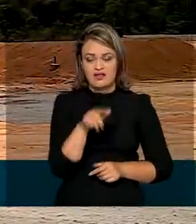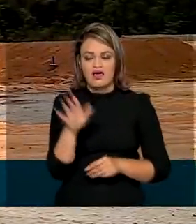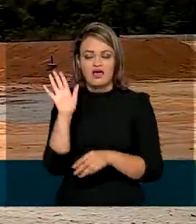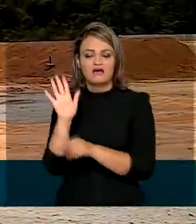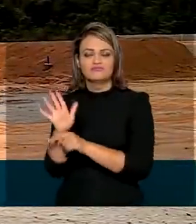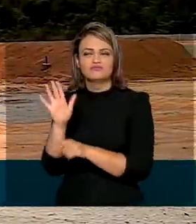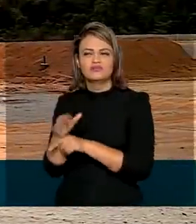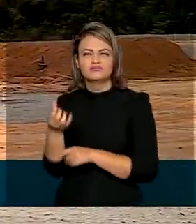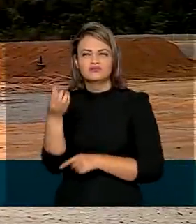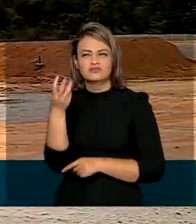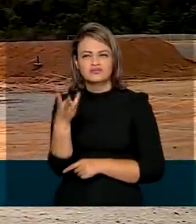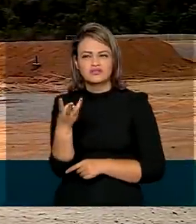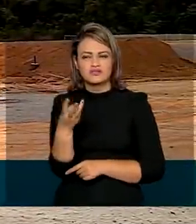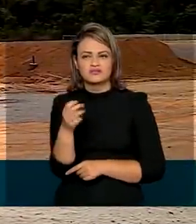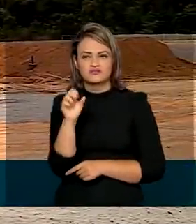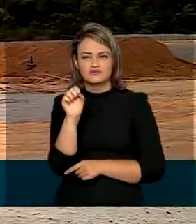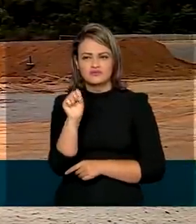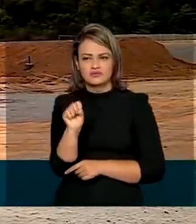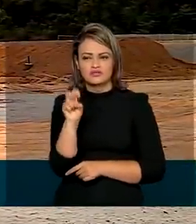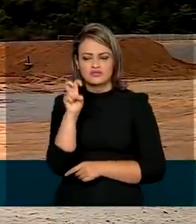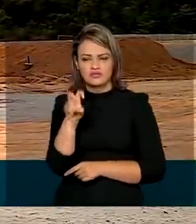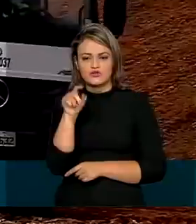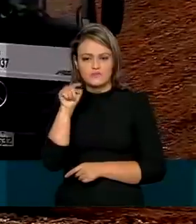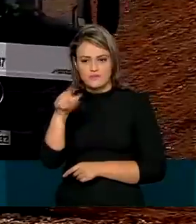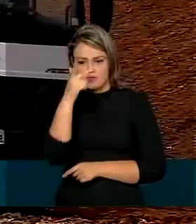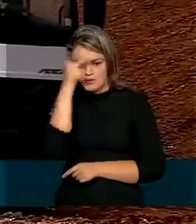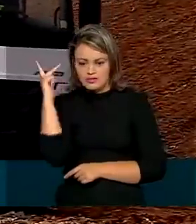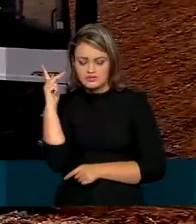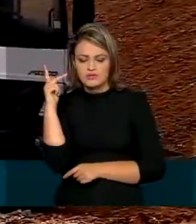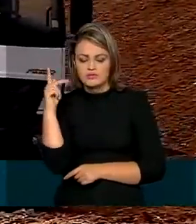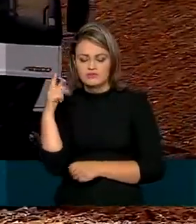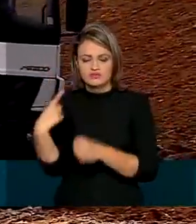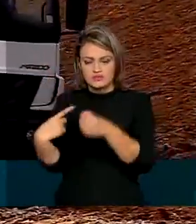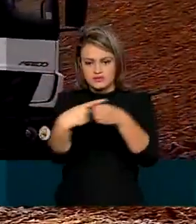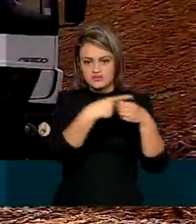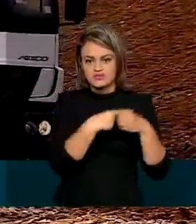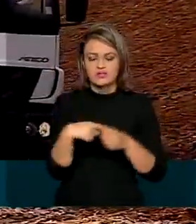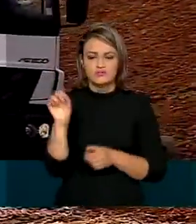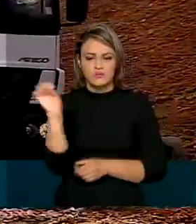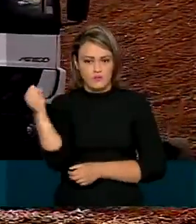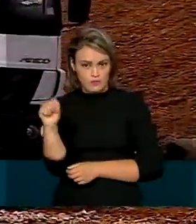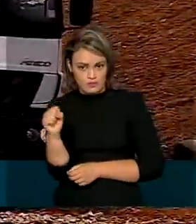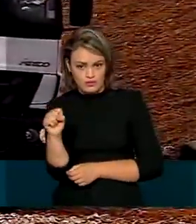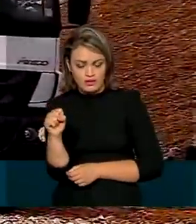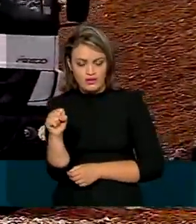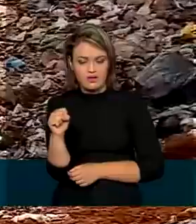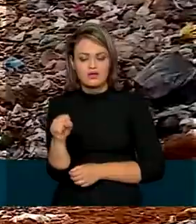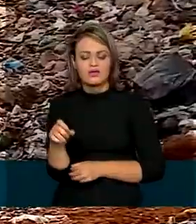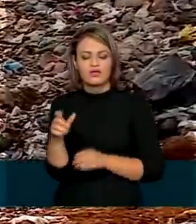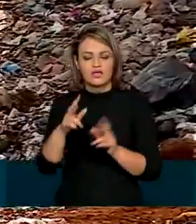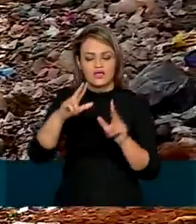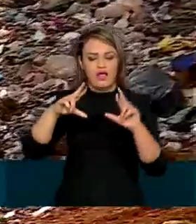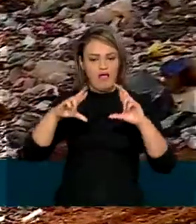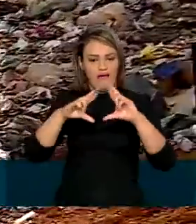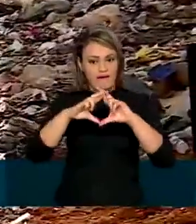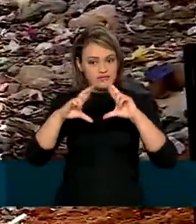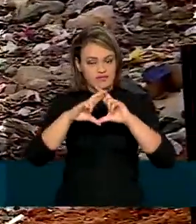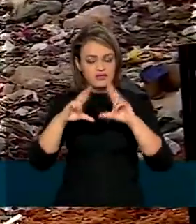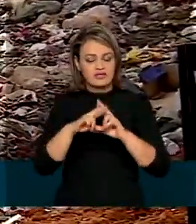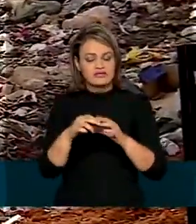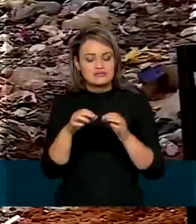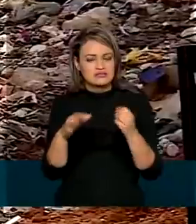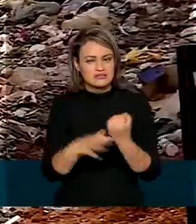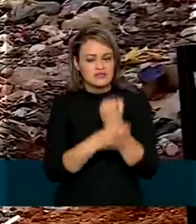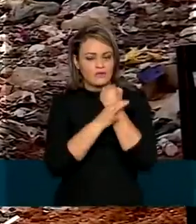população de 385 mil pessoas de 8 municípios do Estado e reciclar de maneira segura